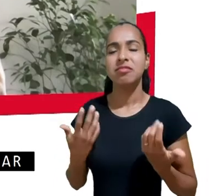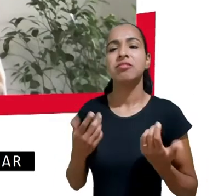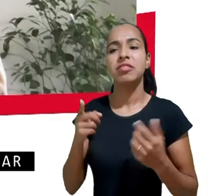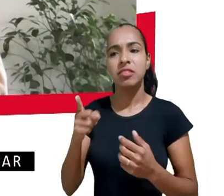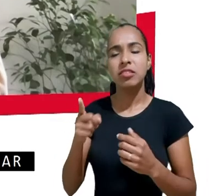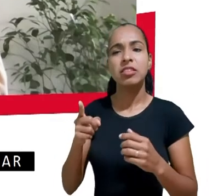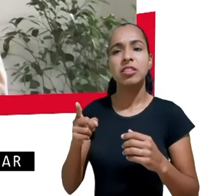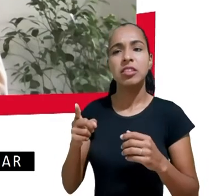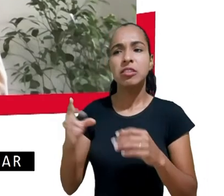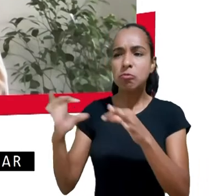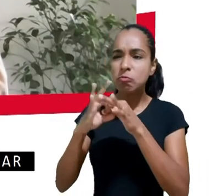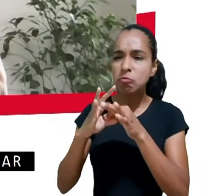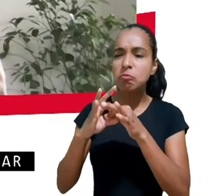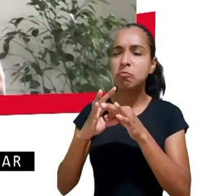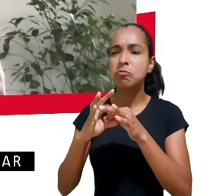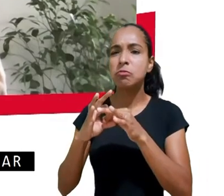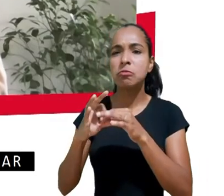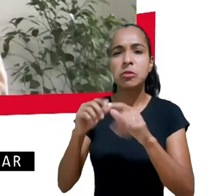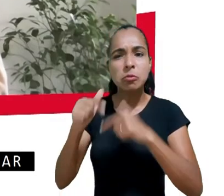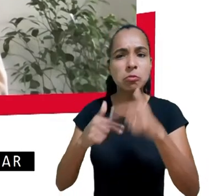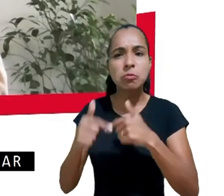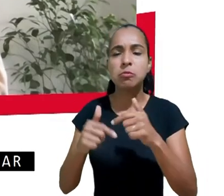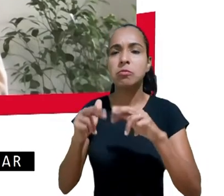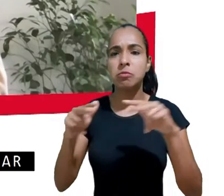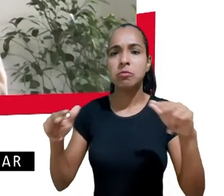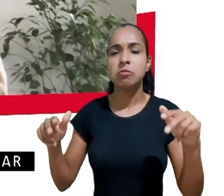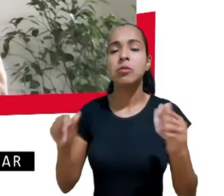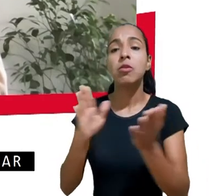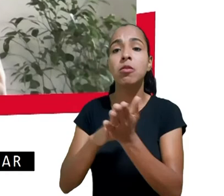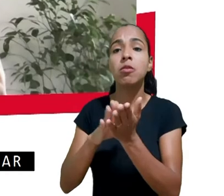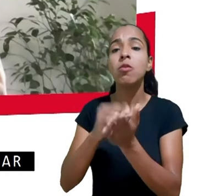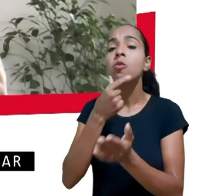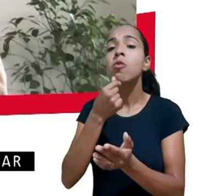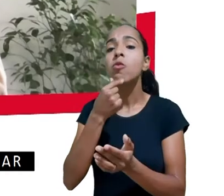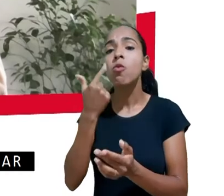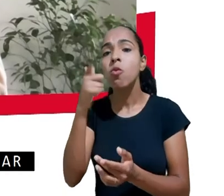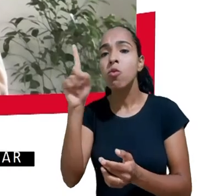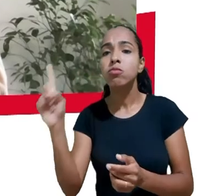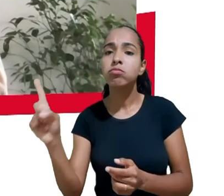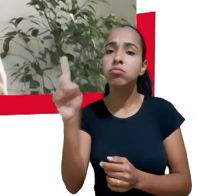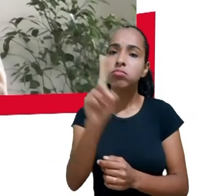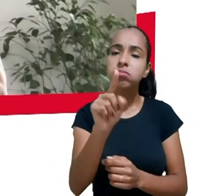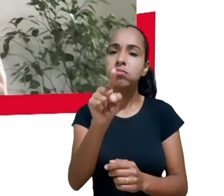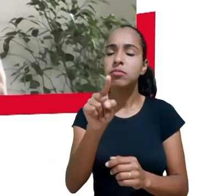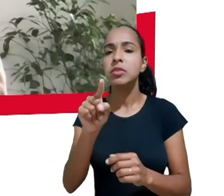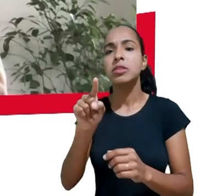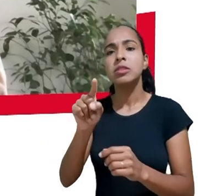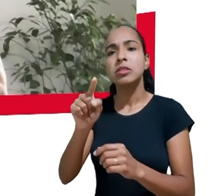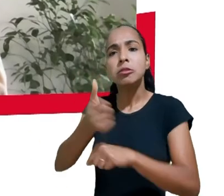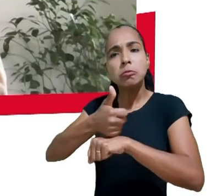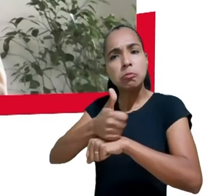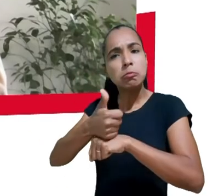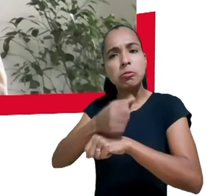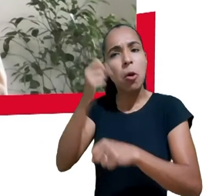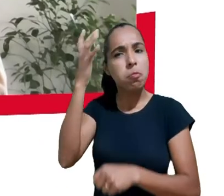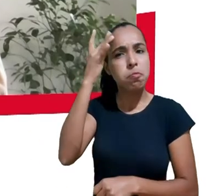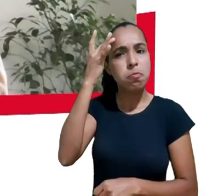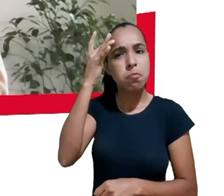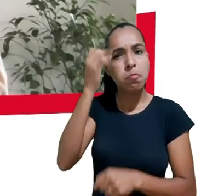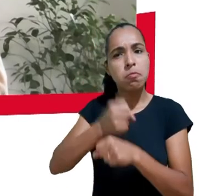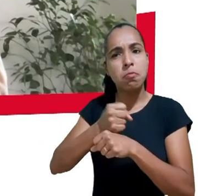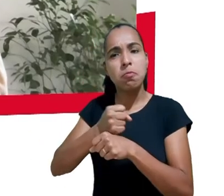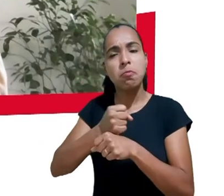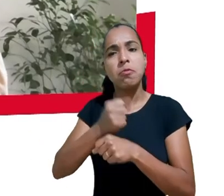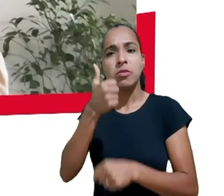parabéns a Pedro Harton pela linda trajetória profissional que se conecta com os 15 anos de atuação e história do Criança e Consumo